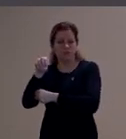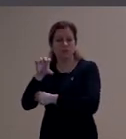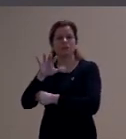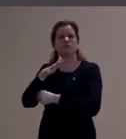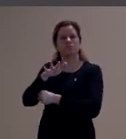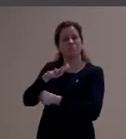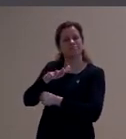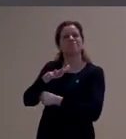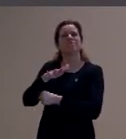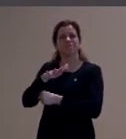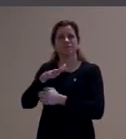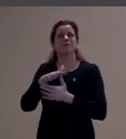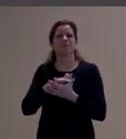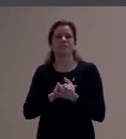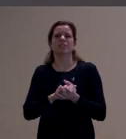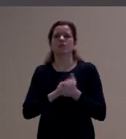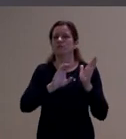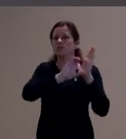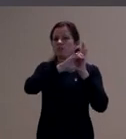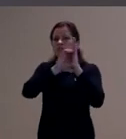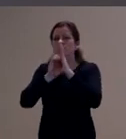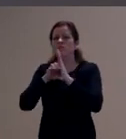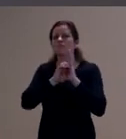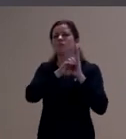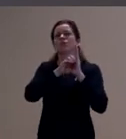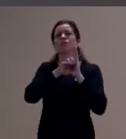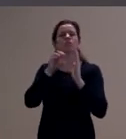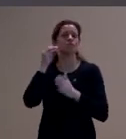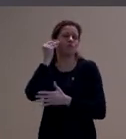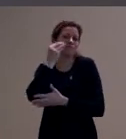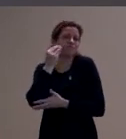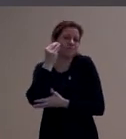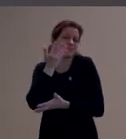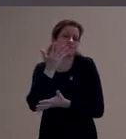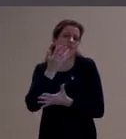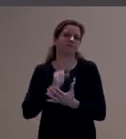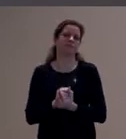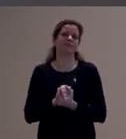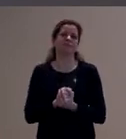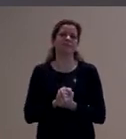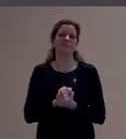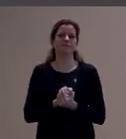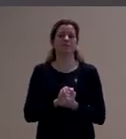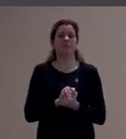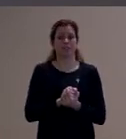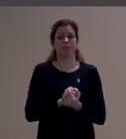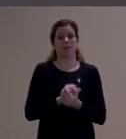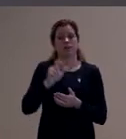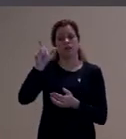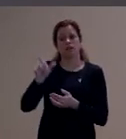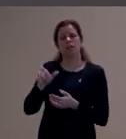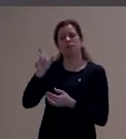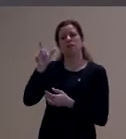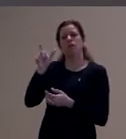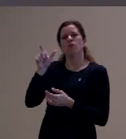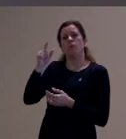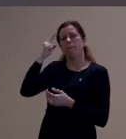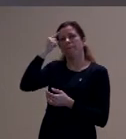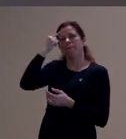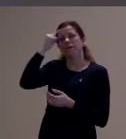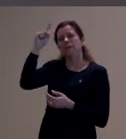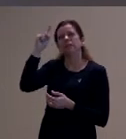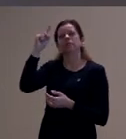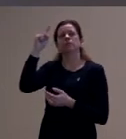sobre esses conceitos, e é um pensador bem multifacetado,